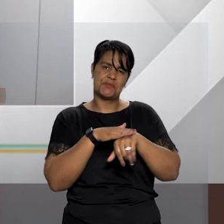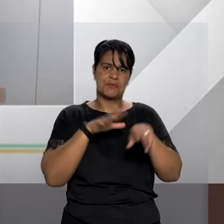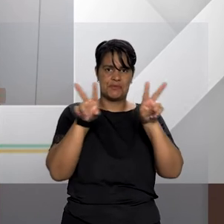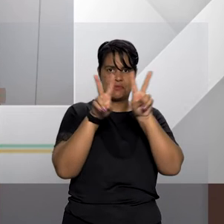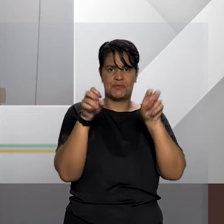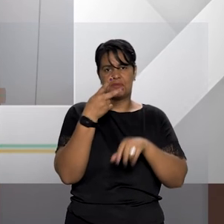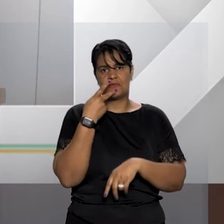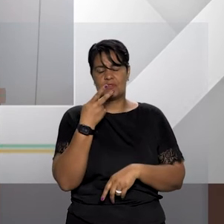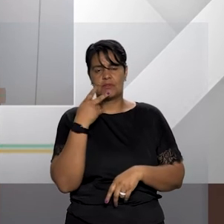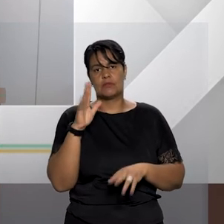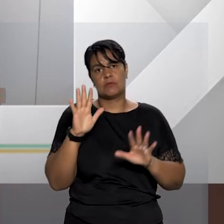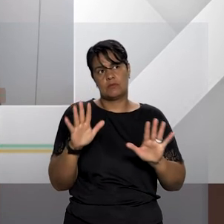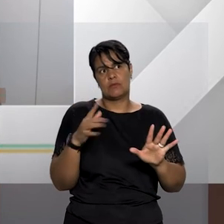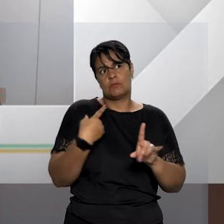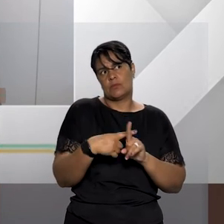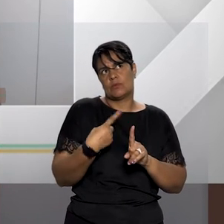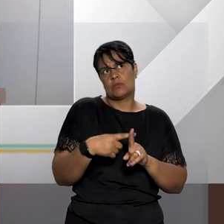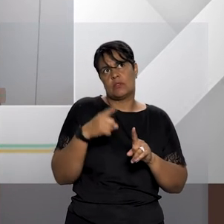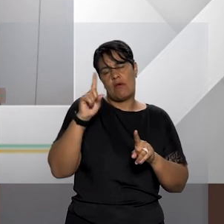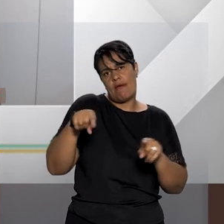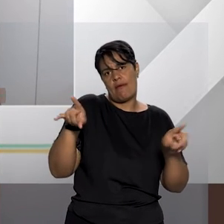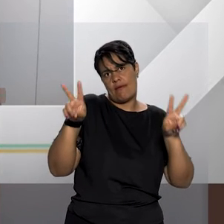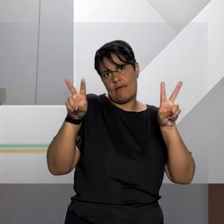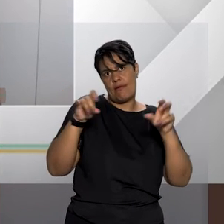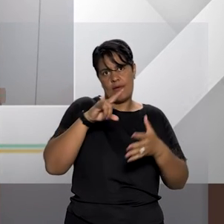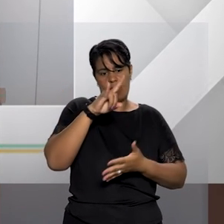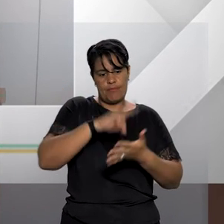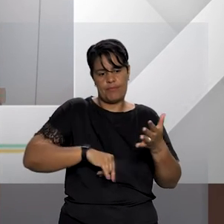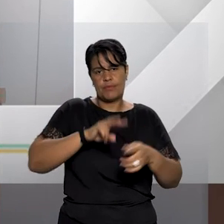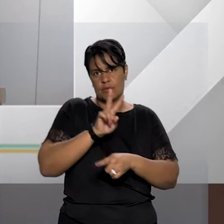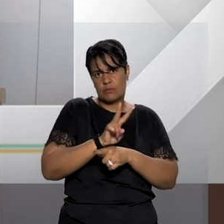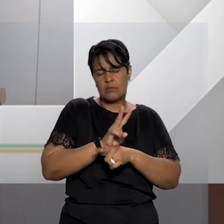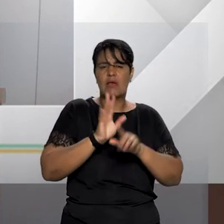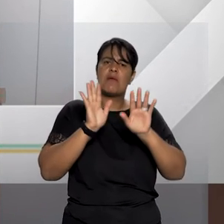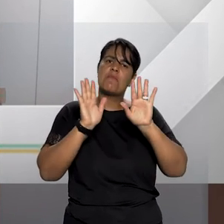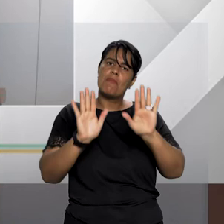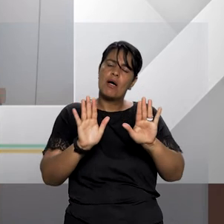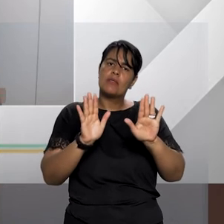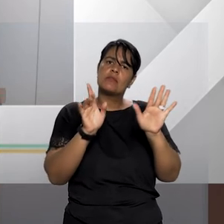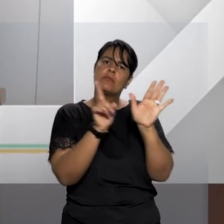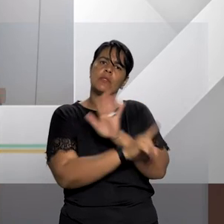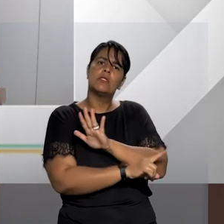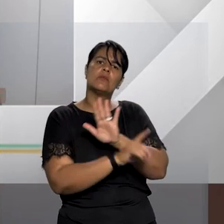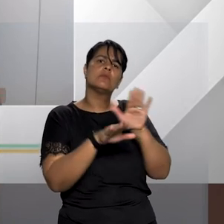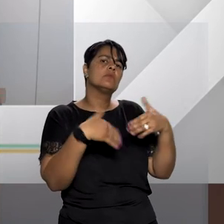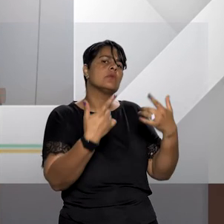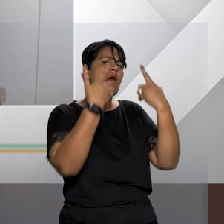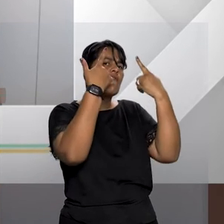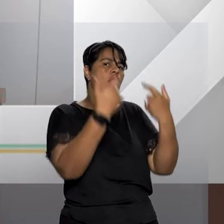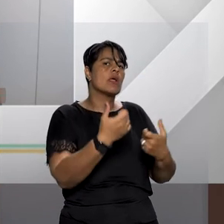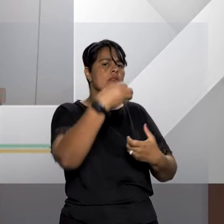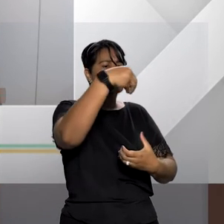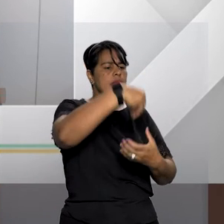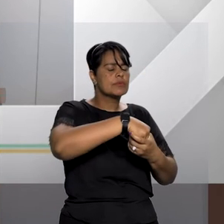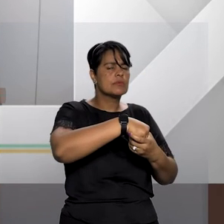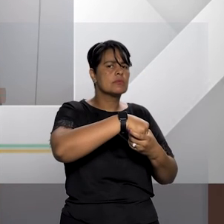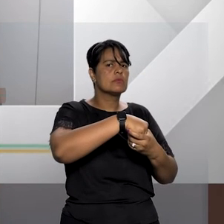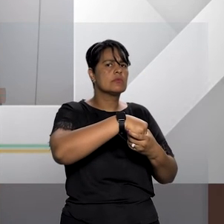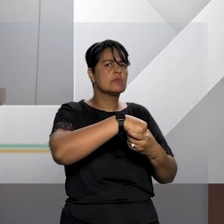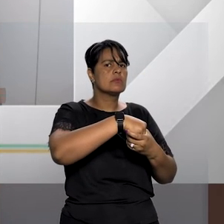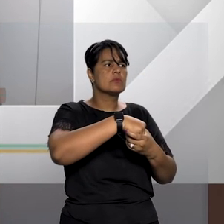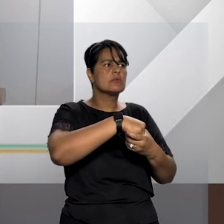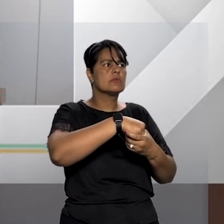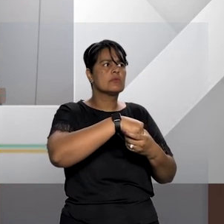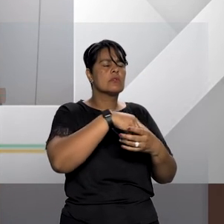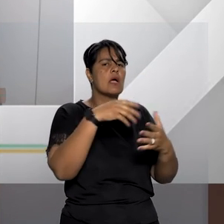temática é exatamente medidas protetivas por que a violência doméstica pode resultar nesse segundo crime esse é o motivo pelo